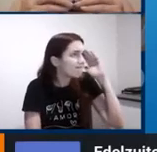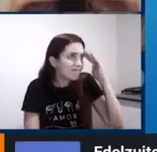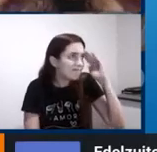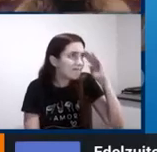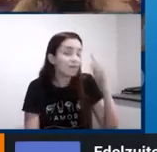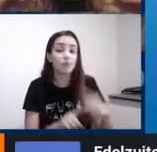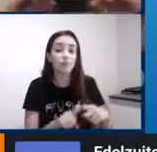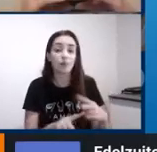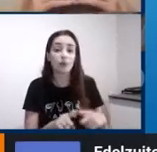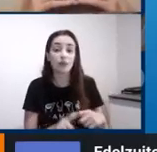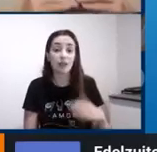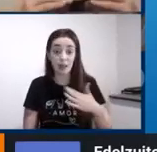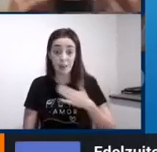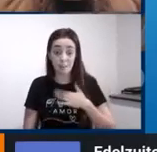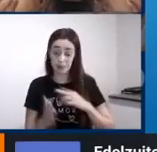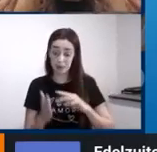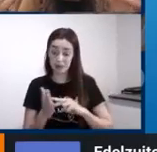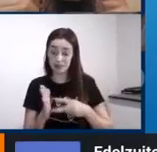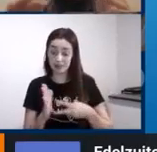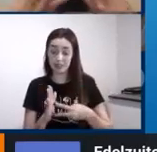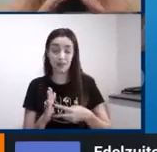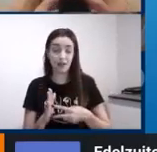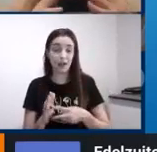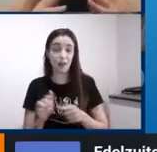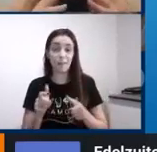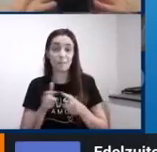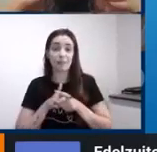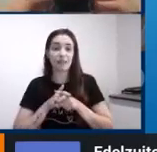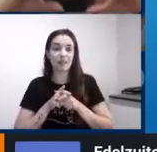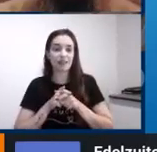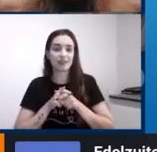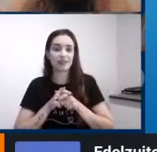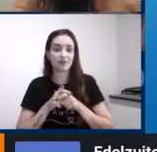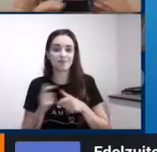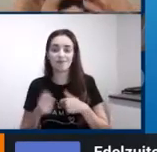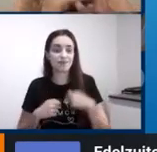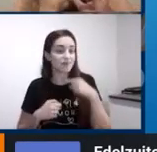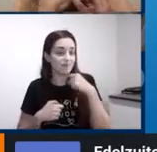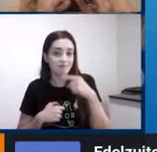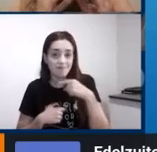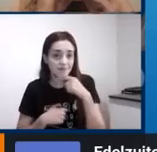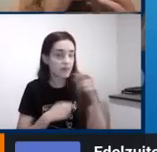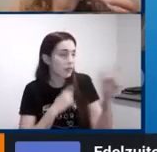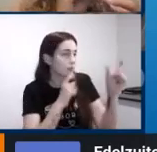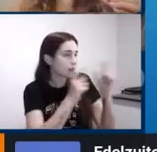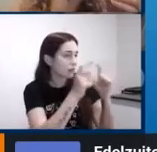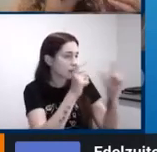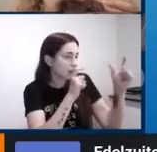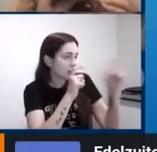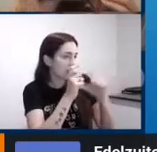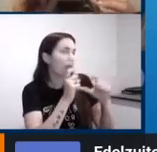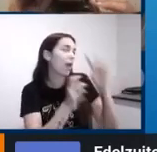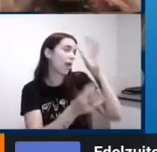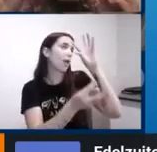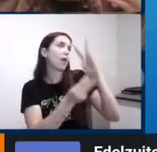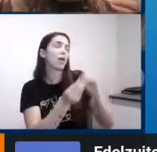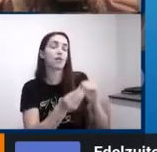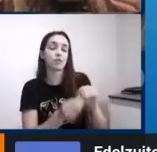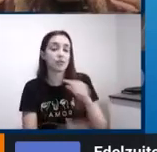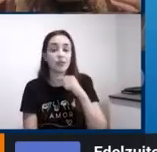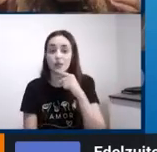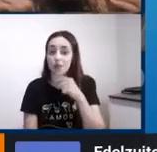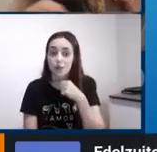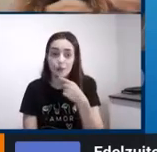porque as minhas unidades de significado ainda são pequenas muitas vezes eu não consigo pegar essas unidades de uma forma mais global eu preciso pegar parte por